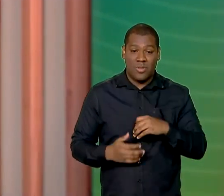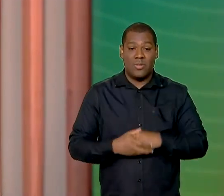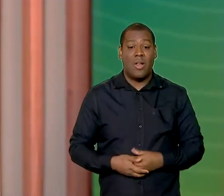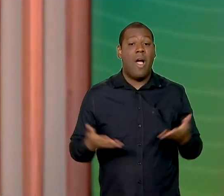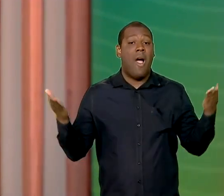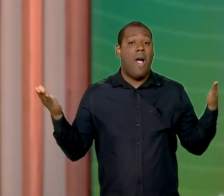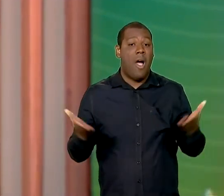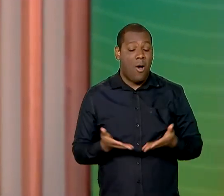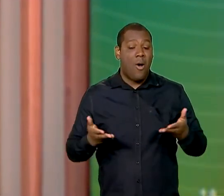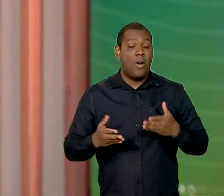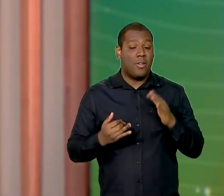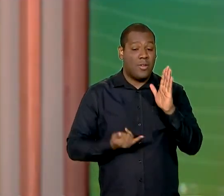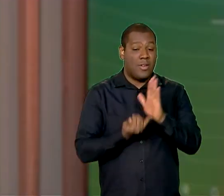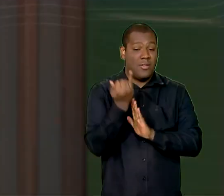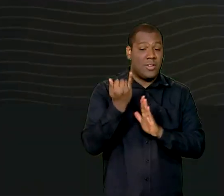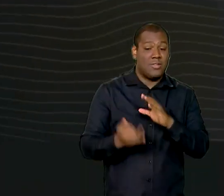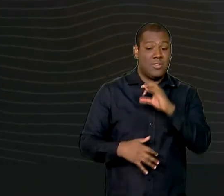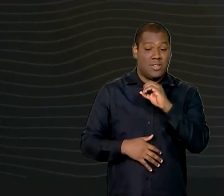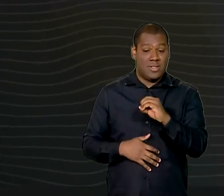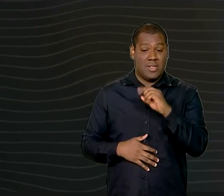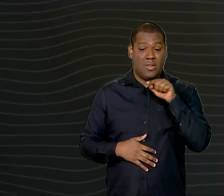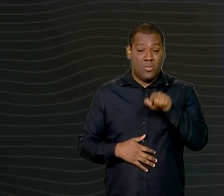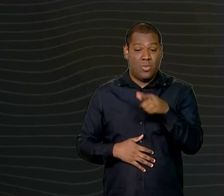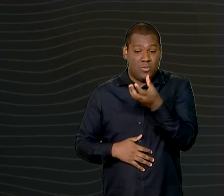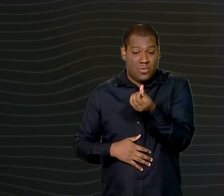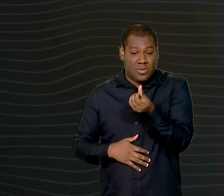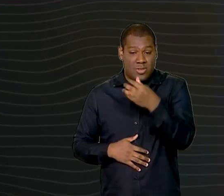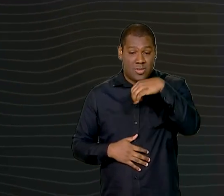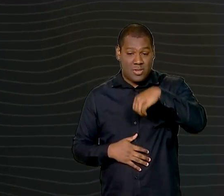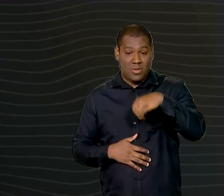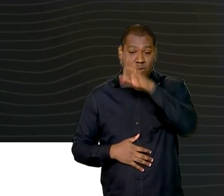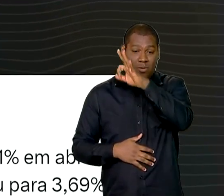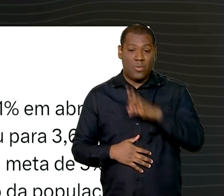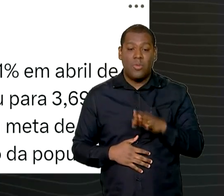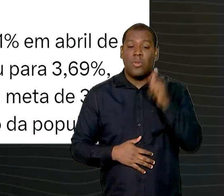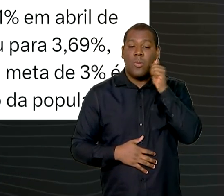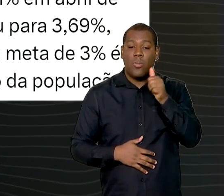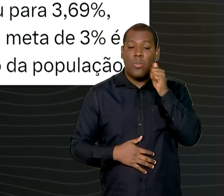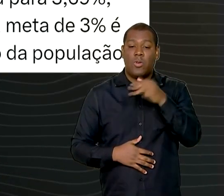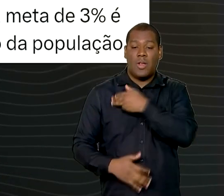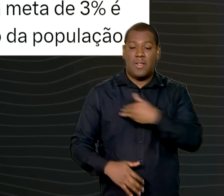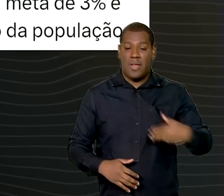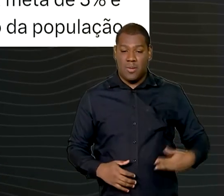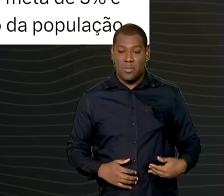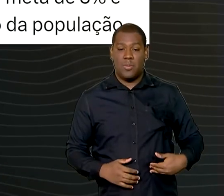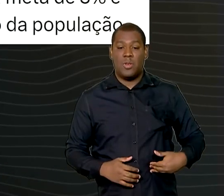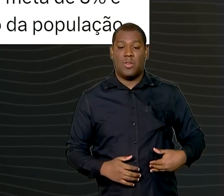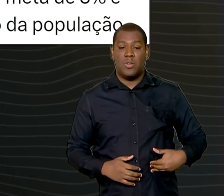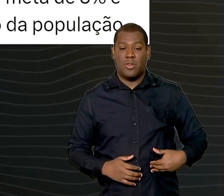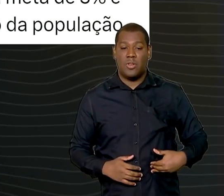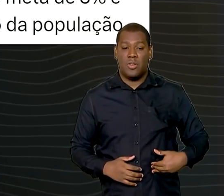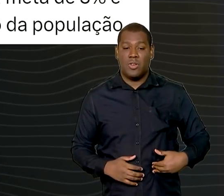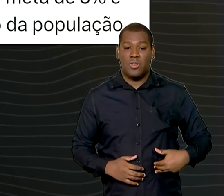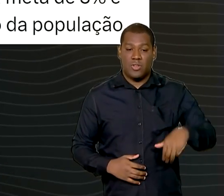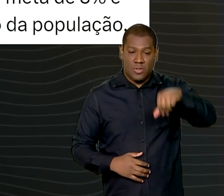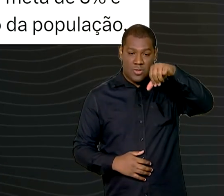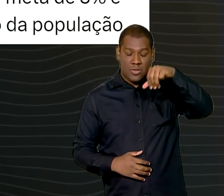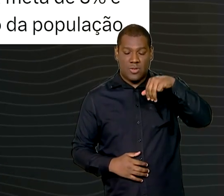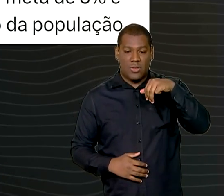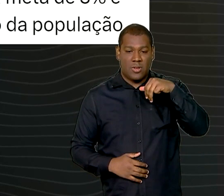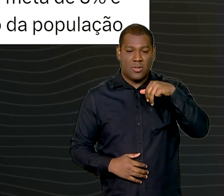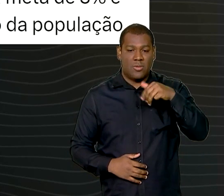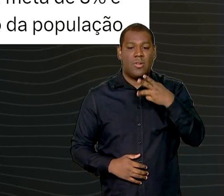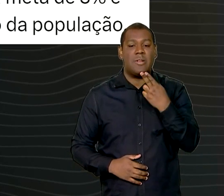,69%. A ministra do Planejamento, Simone Tebet, comemorou esses números pelas redes sociais